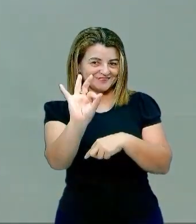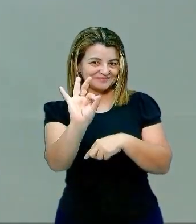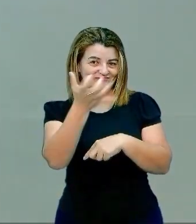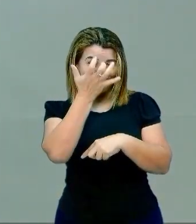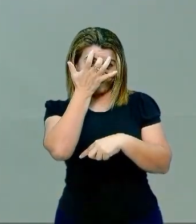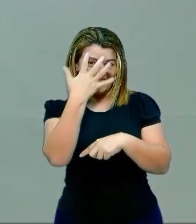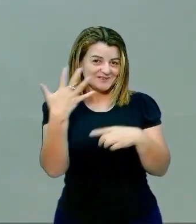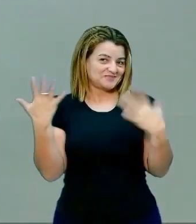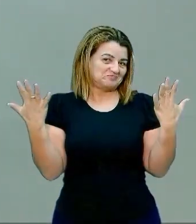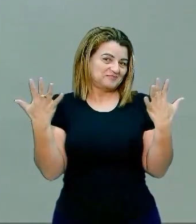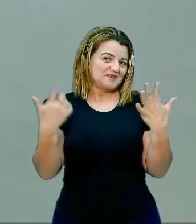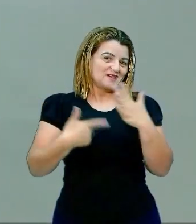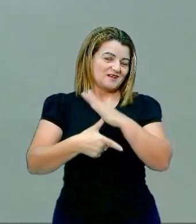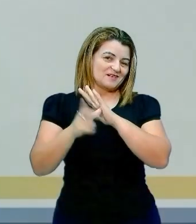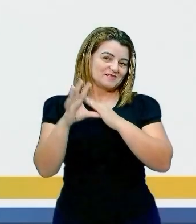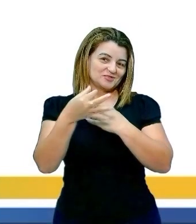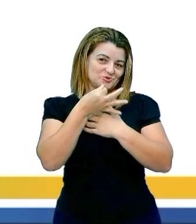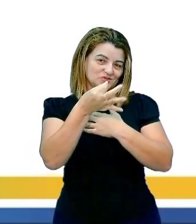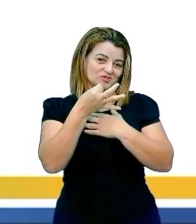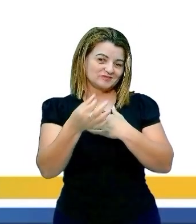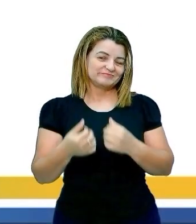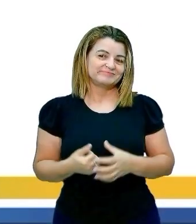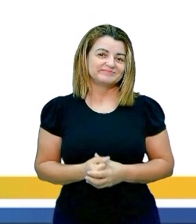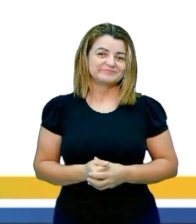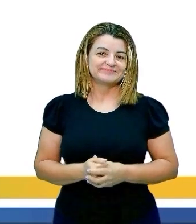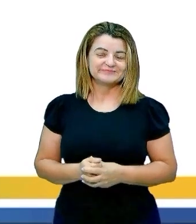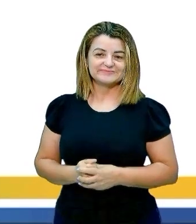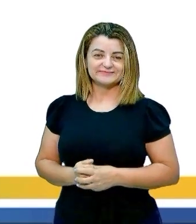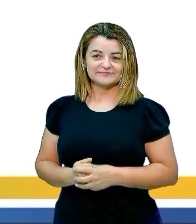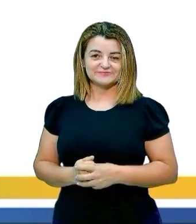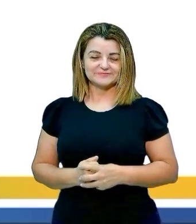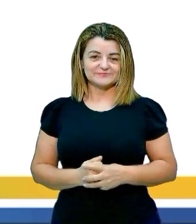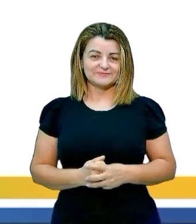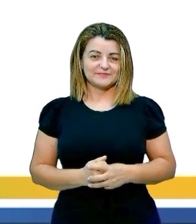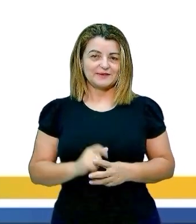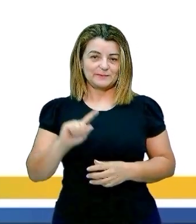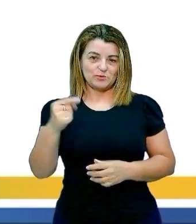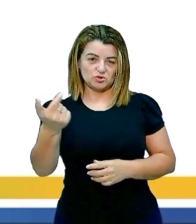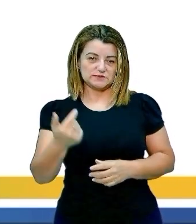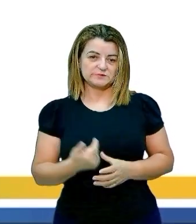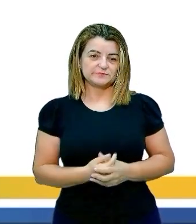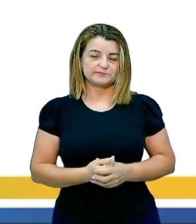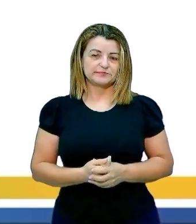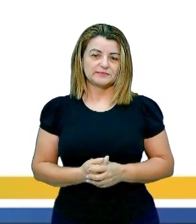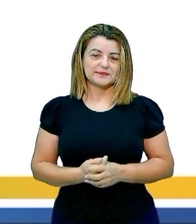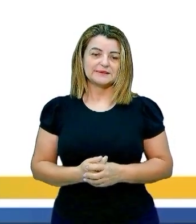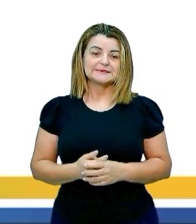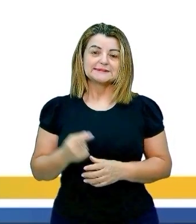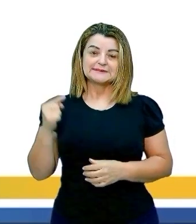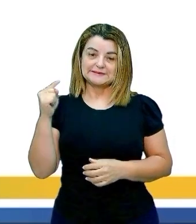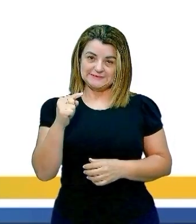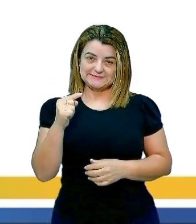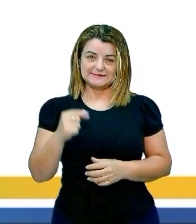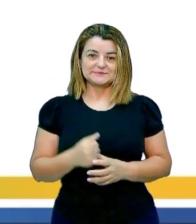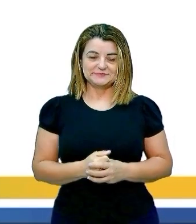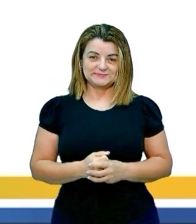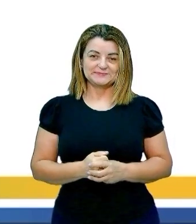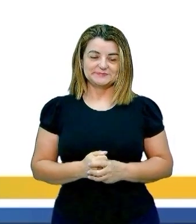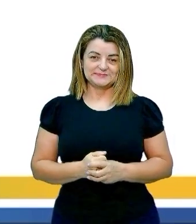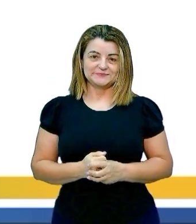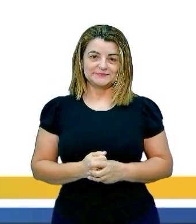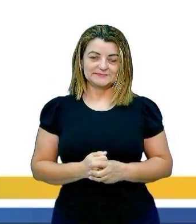Foi fácil essa, hein? Eu dei a dica antes. Vamos lá. Próxima. Mais essa. Mais essa.